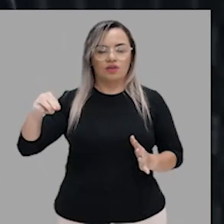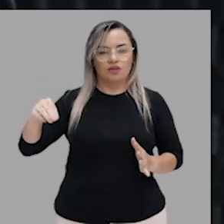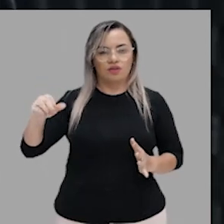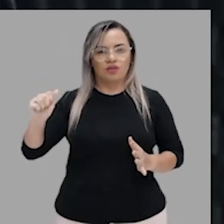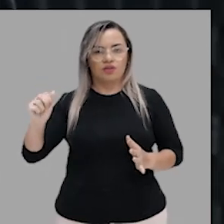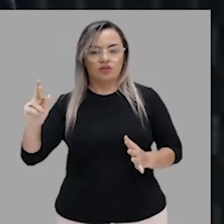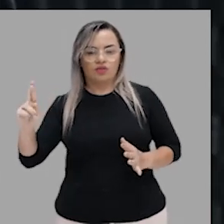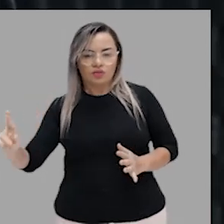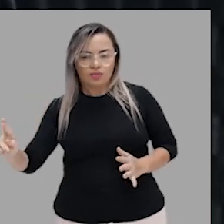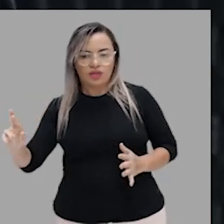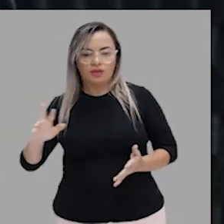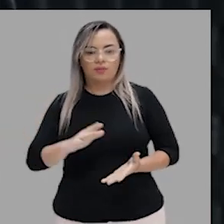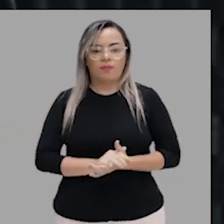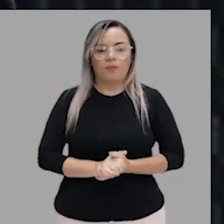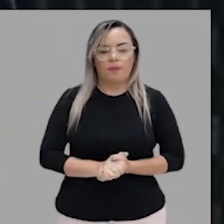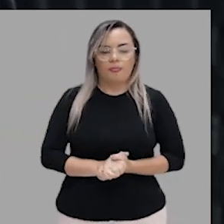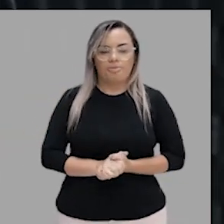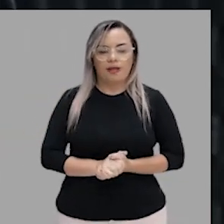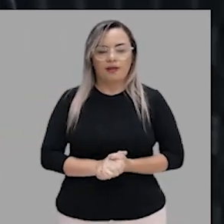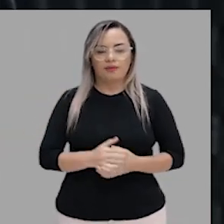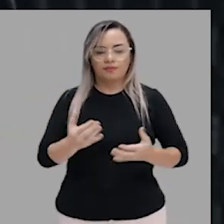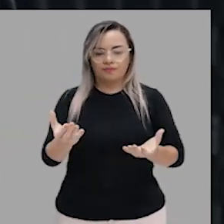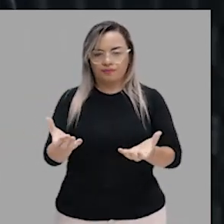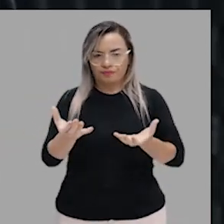desejar, tá bom?